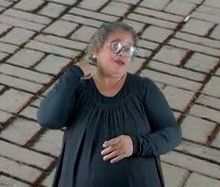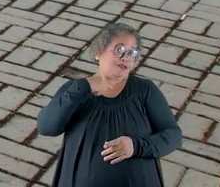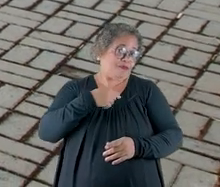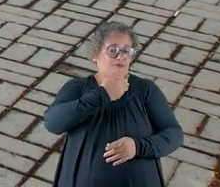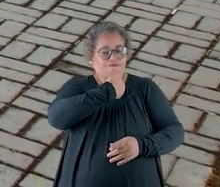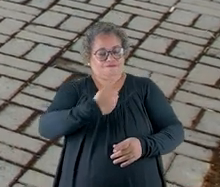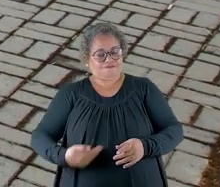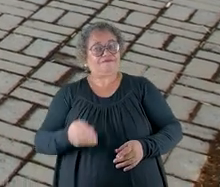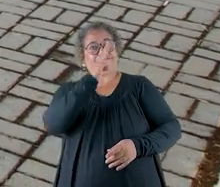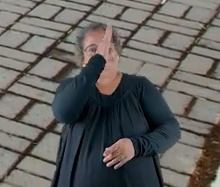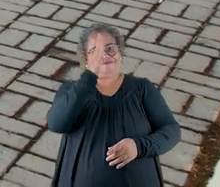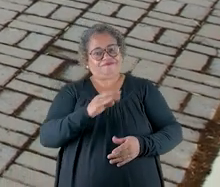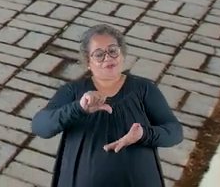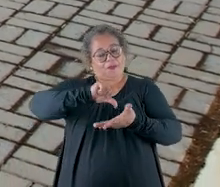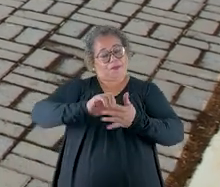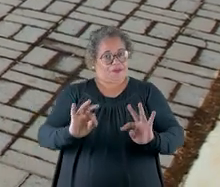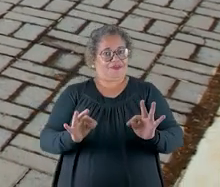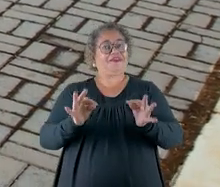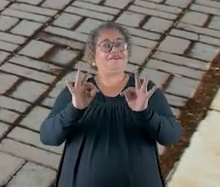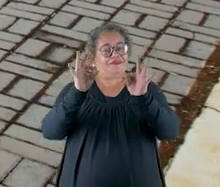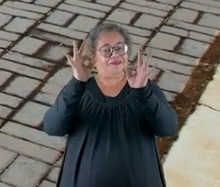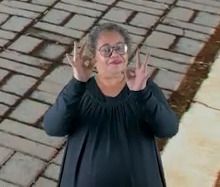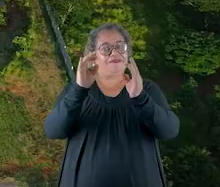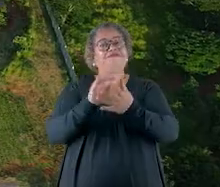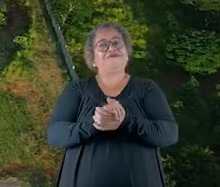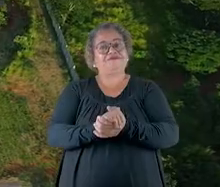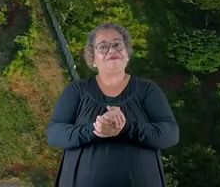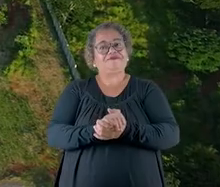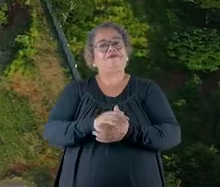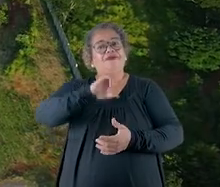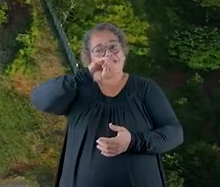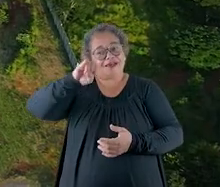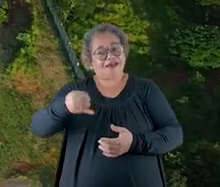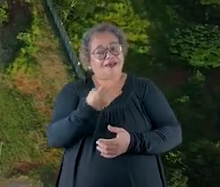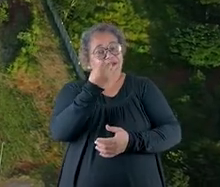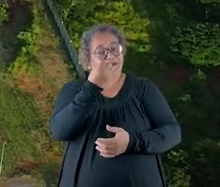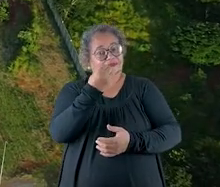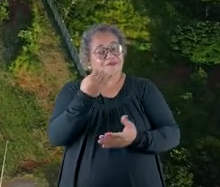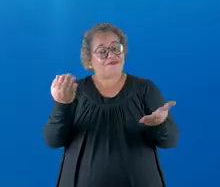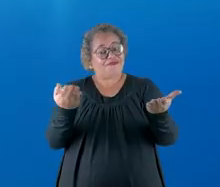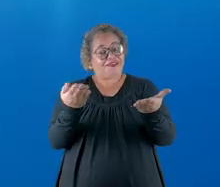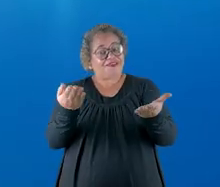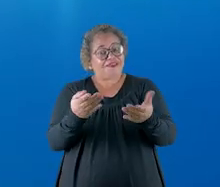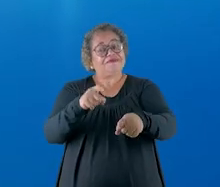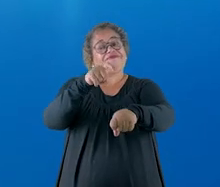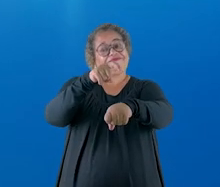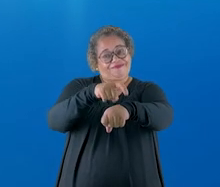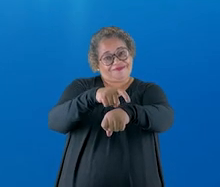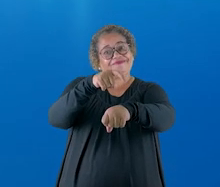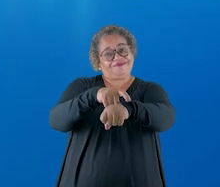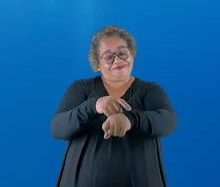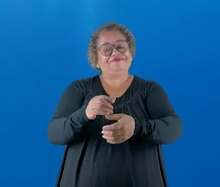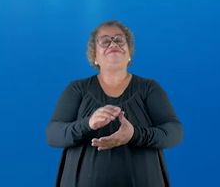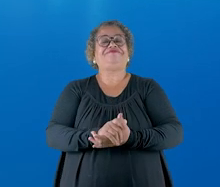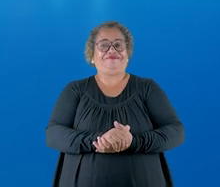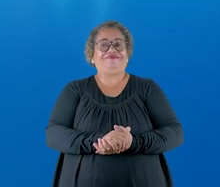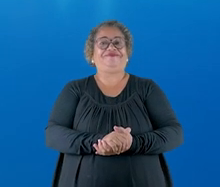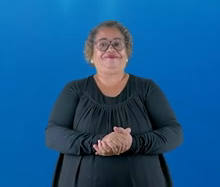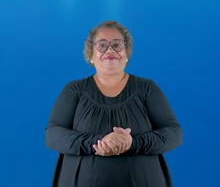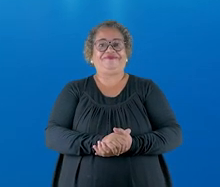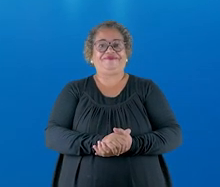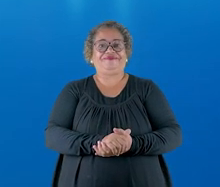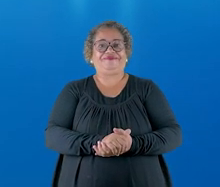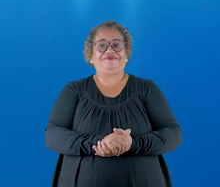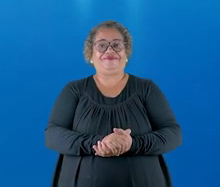.gov.br barra polo tecnológico. Saiba mais e garanta o espaço da sua empresa. A hora é